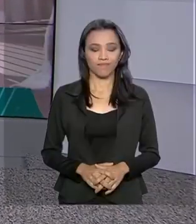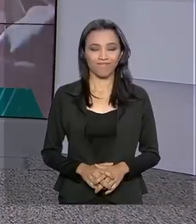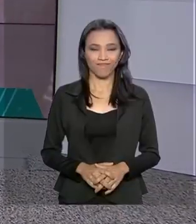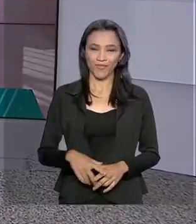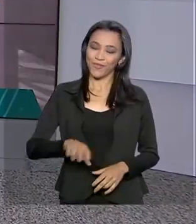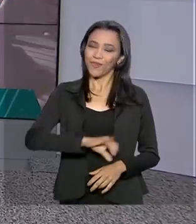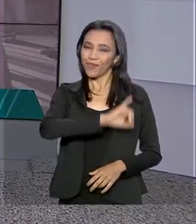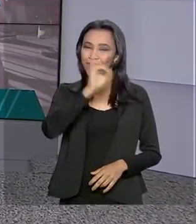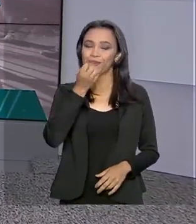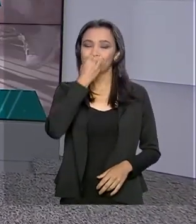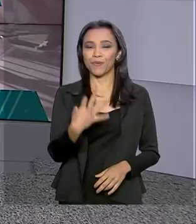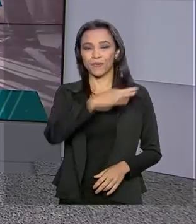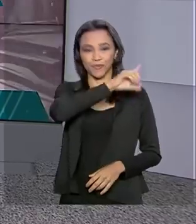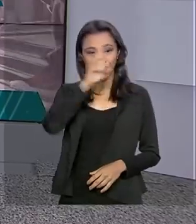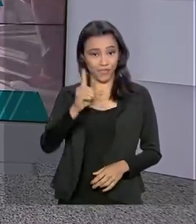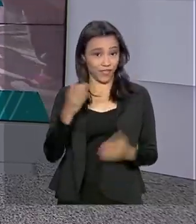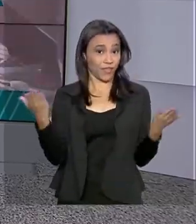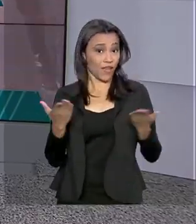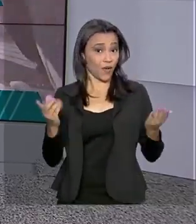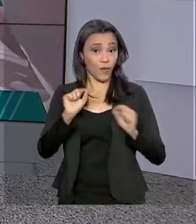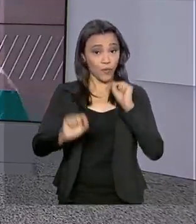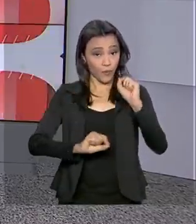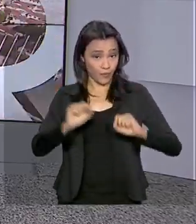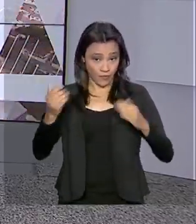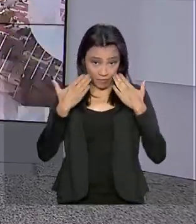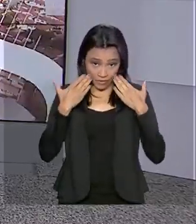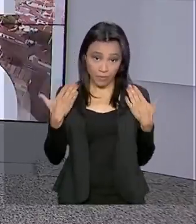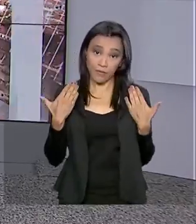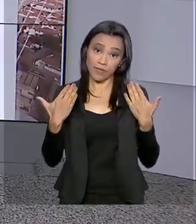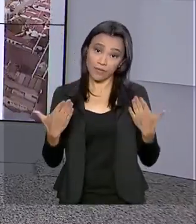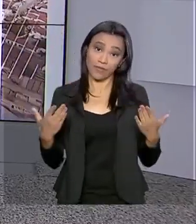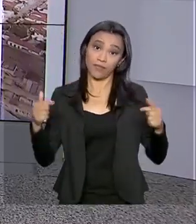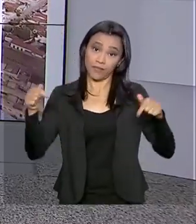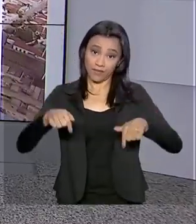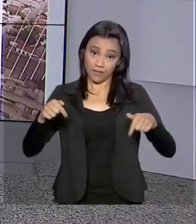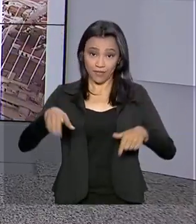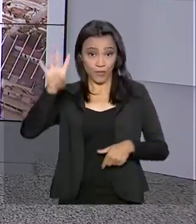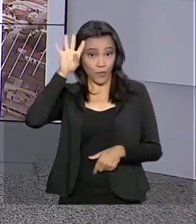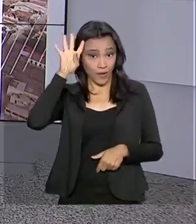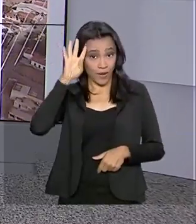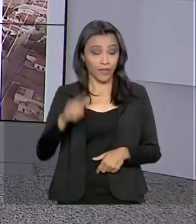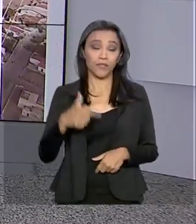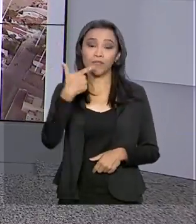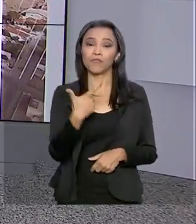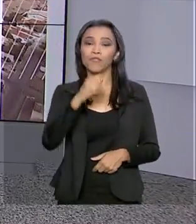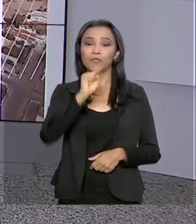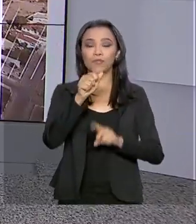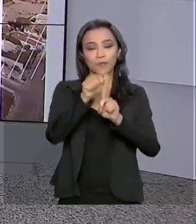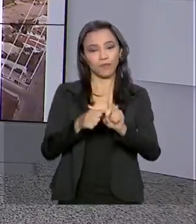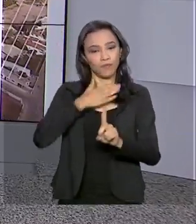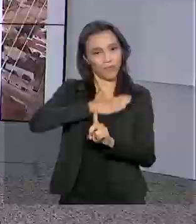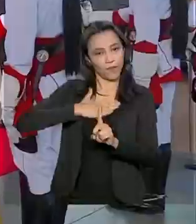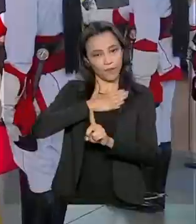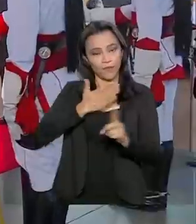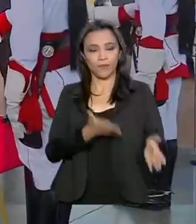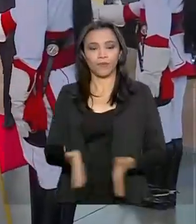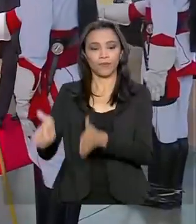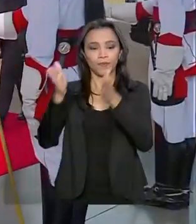Olá, bom dia pra você. Veja agora os destaques do Brasil em dia desta edição de quarta-feira, 28 de agosto.